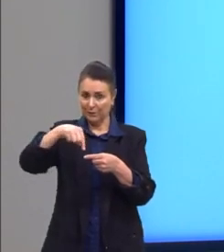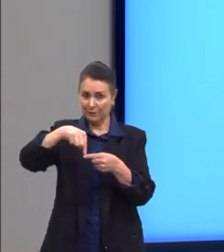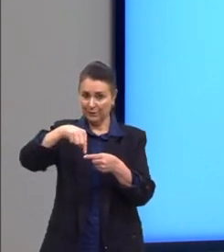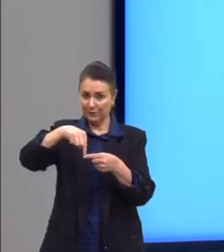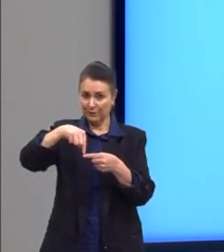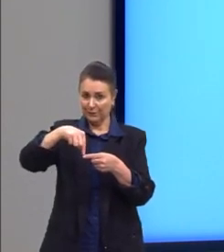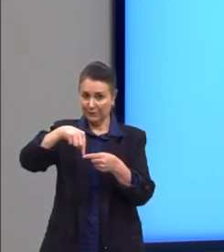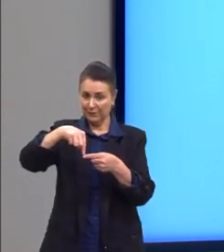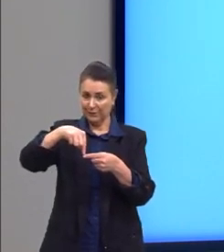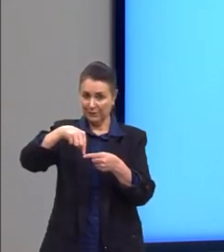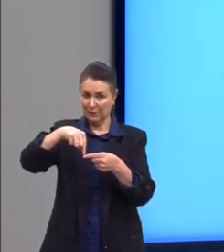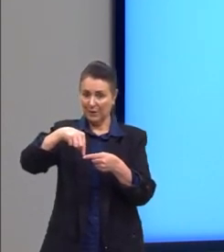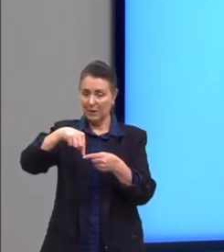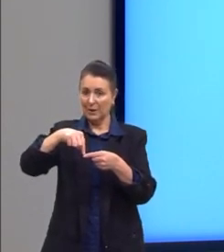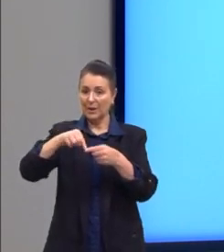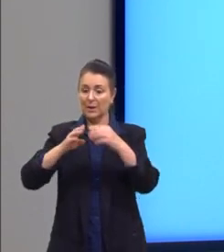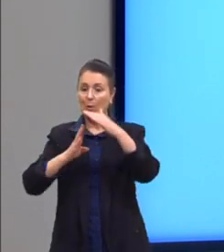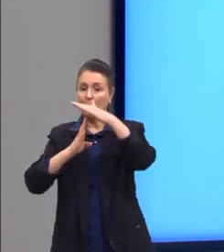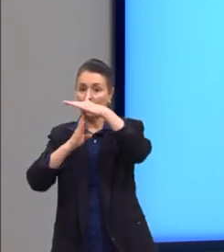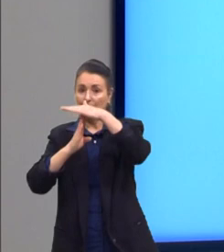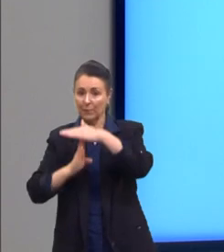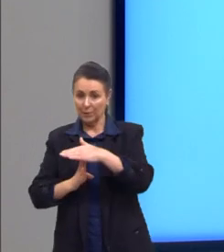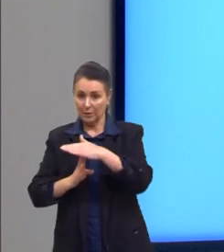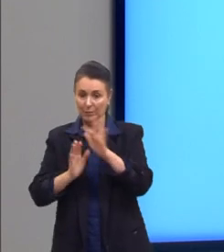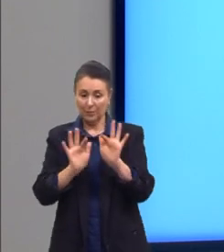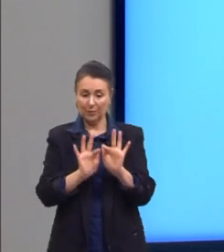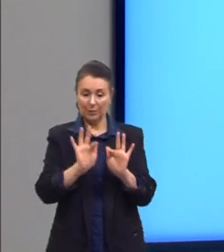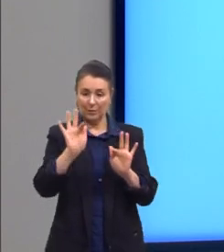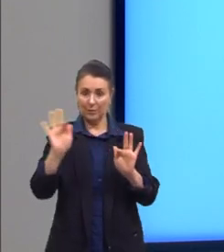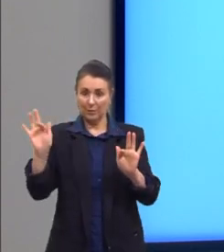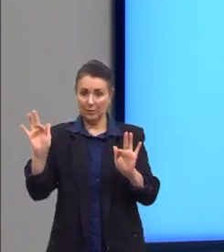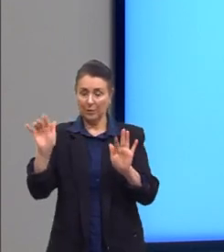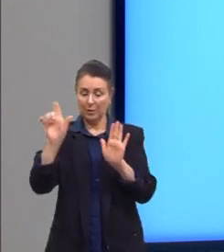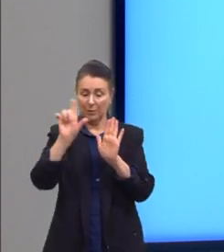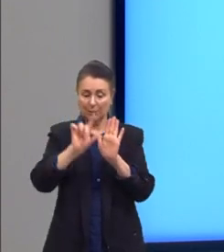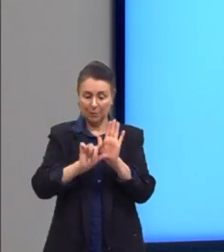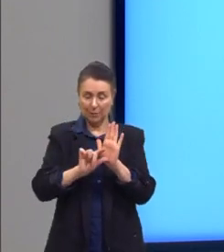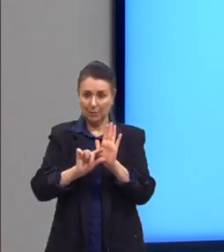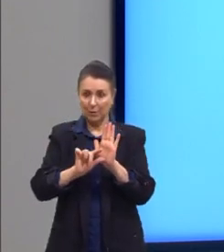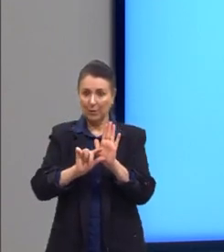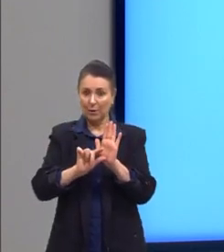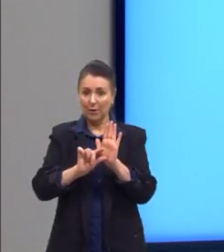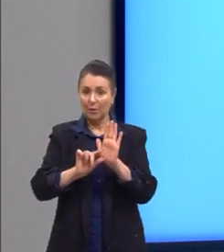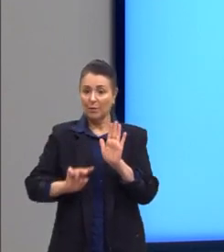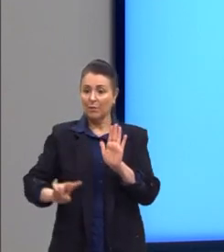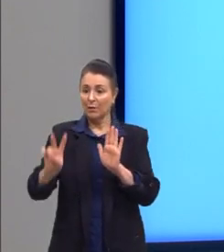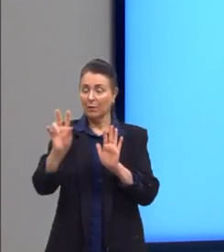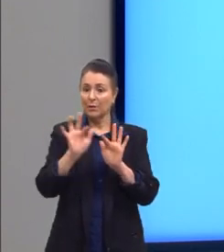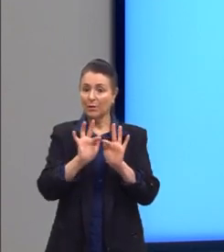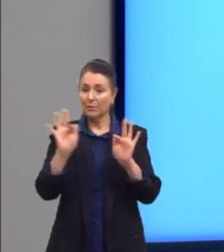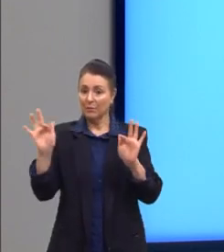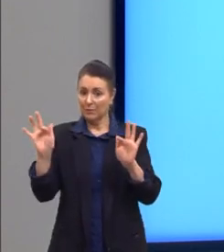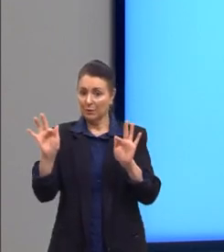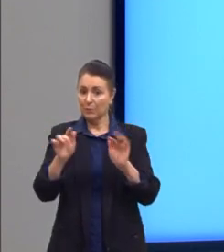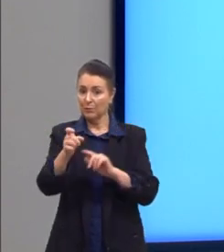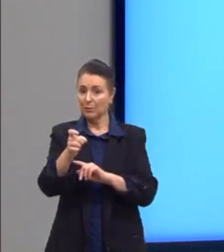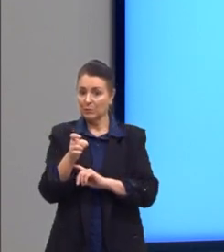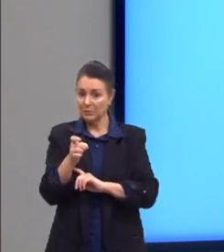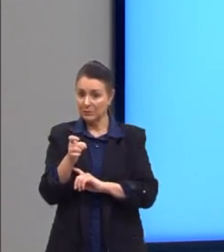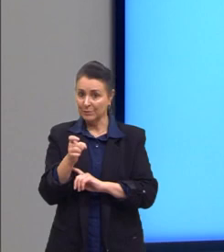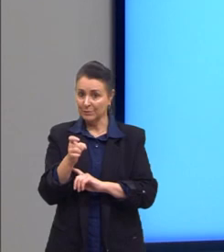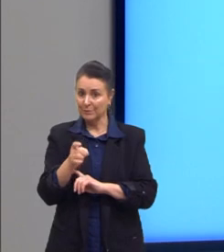o ponto de mínimo na função. É o menor valor que a função pode assumir para X. Porque, se nós